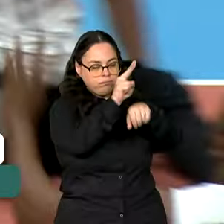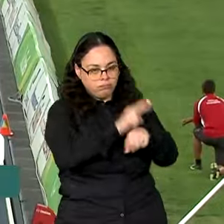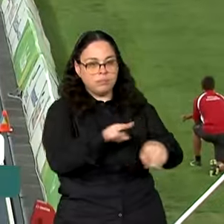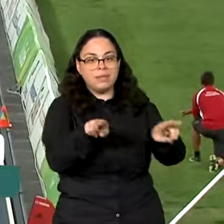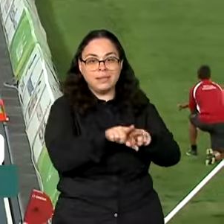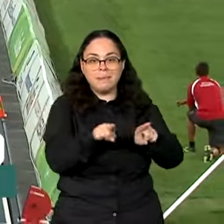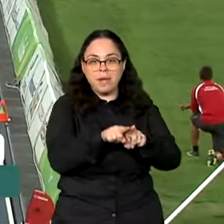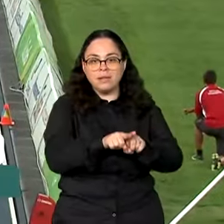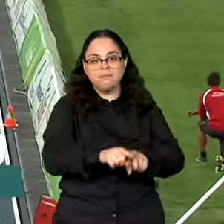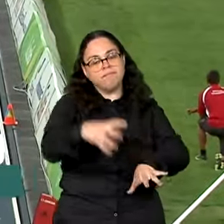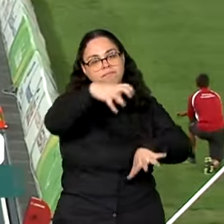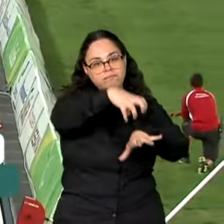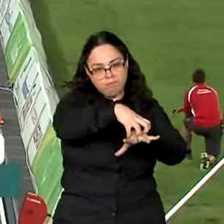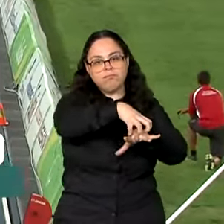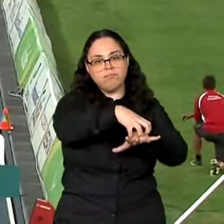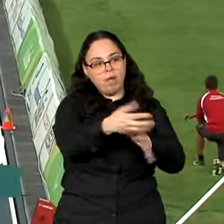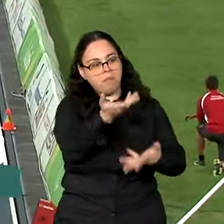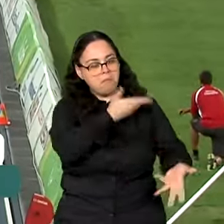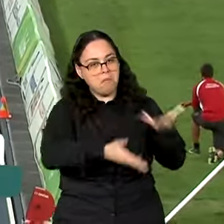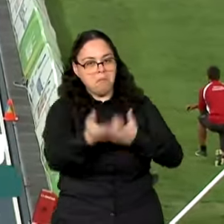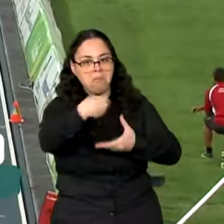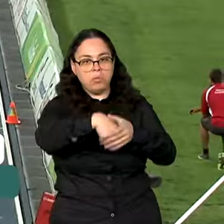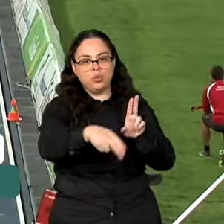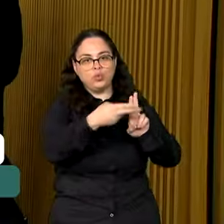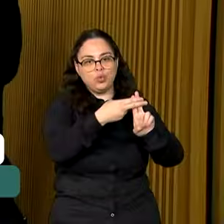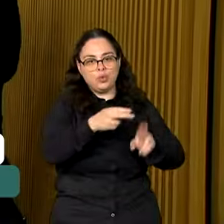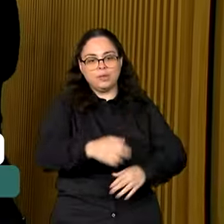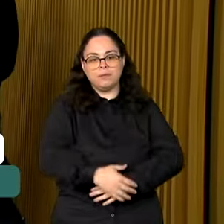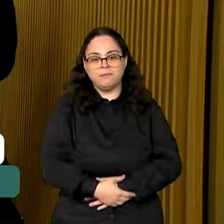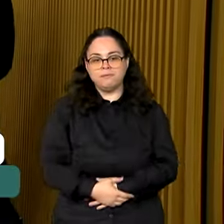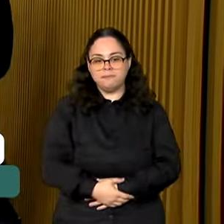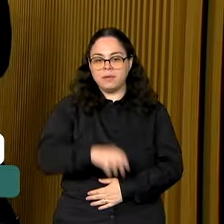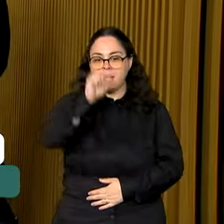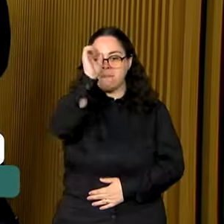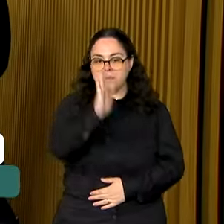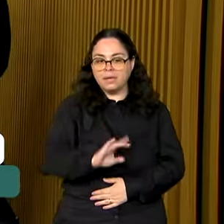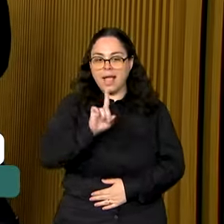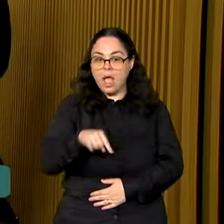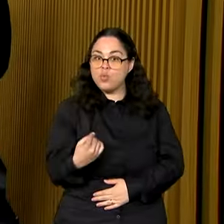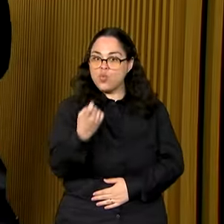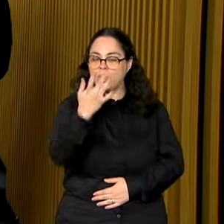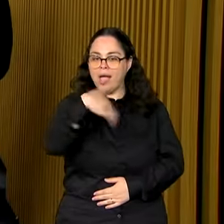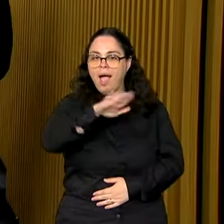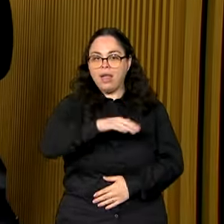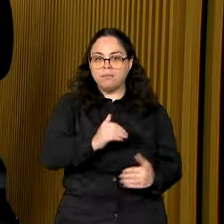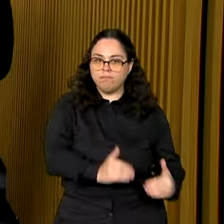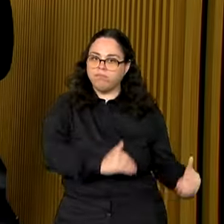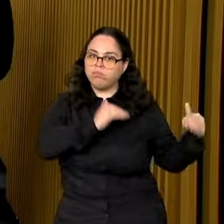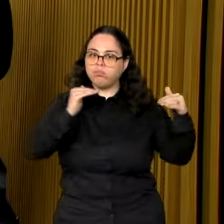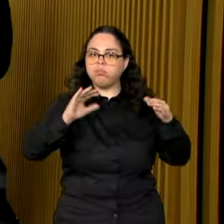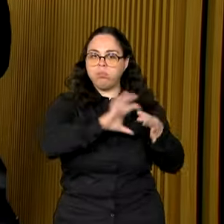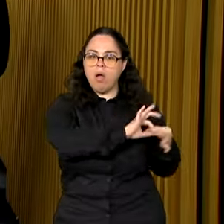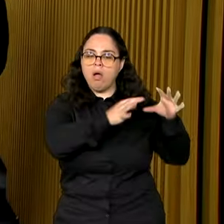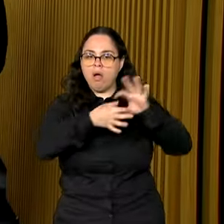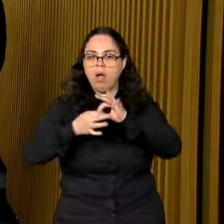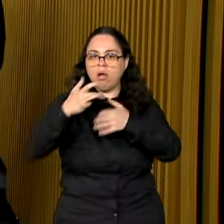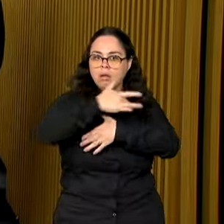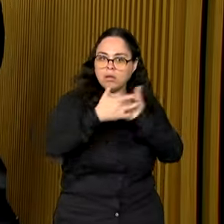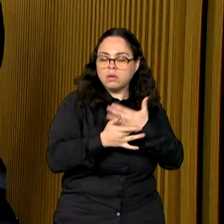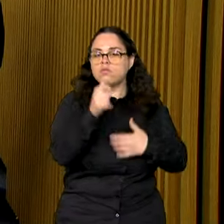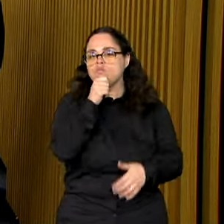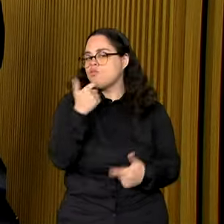dos centros de reabilitação do SUS. O Brasil é a única potência paralímpica do mundo que hoje não tem